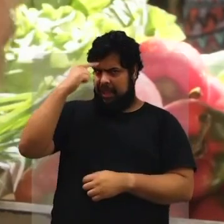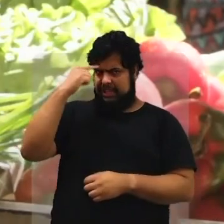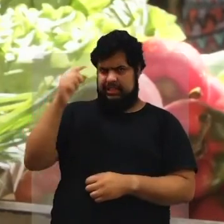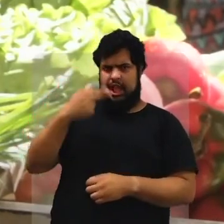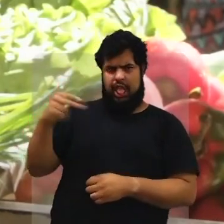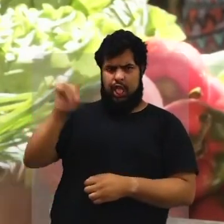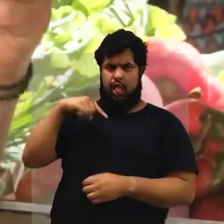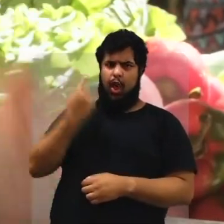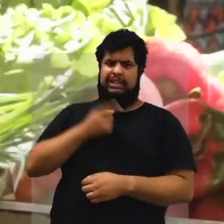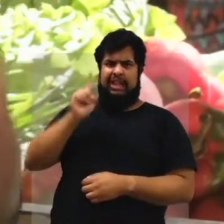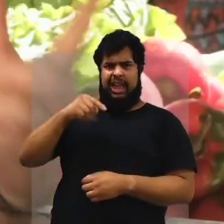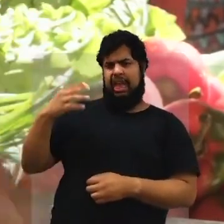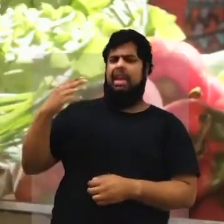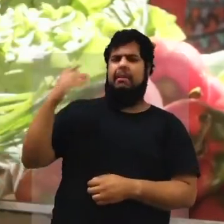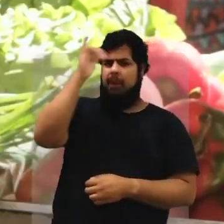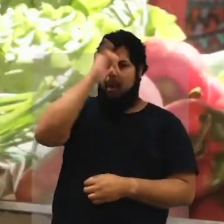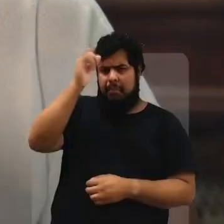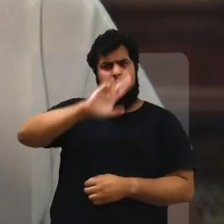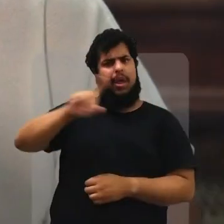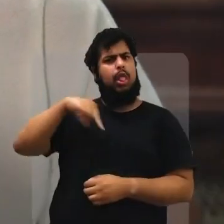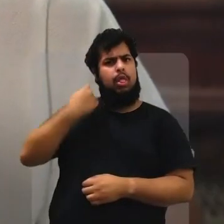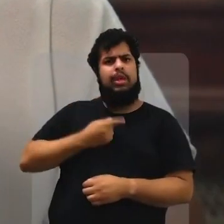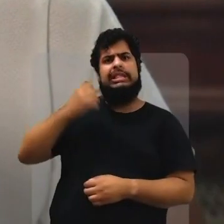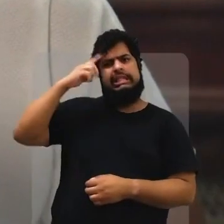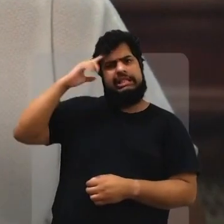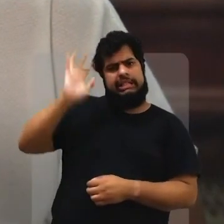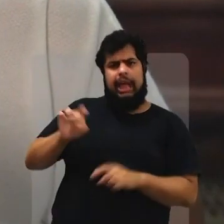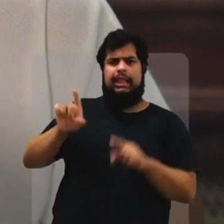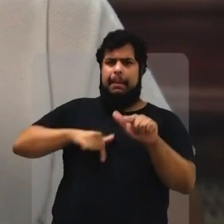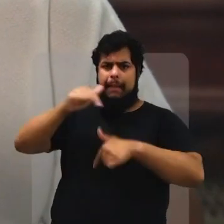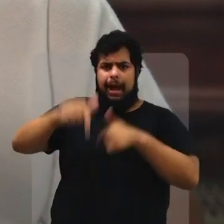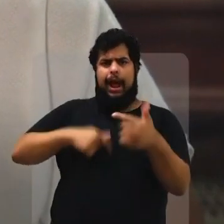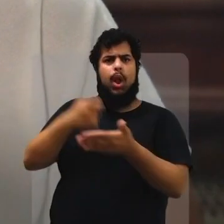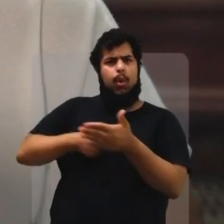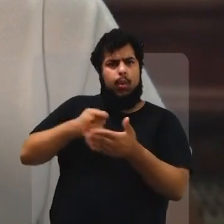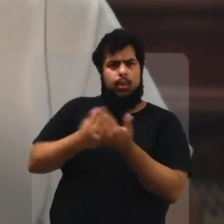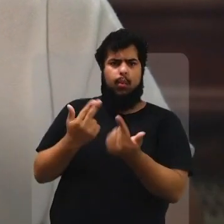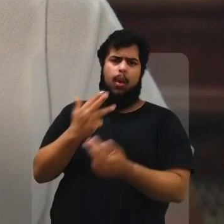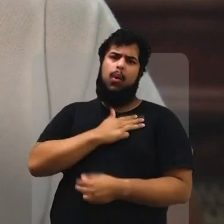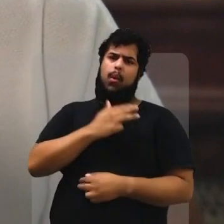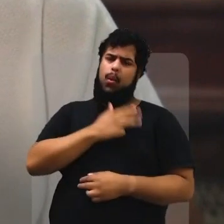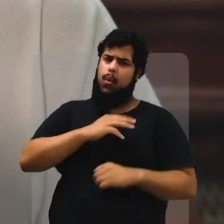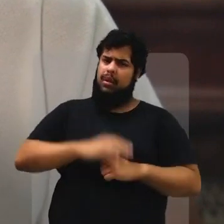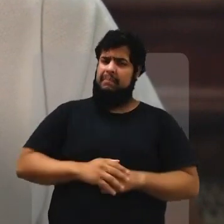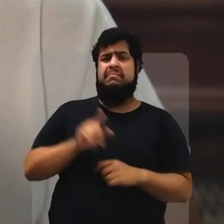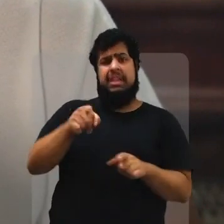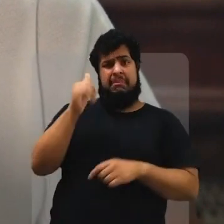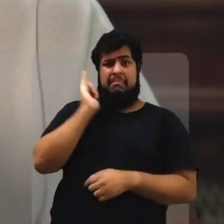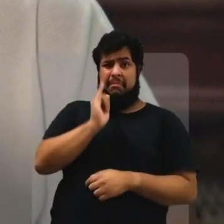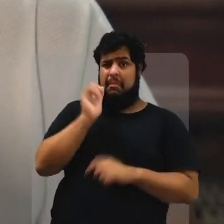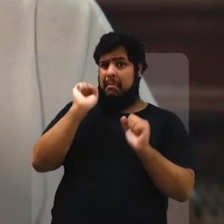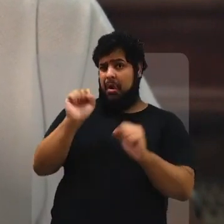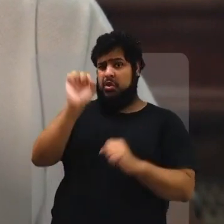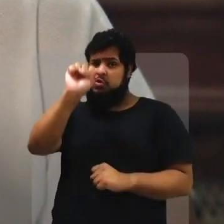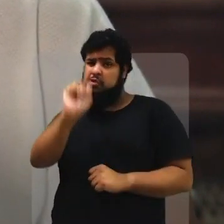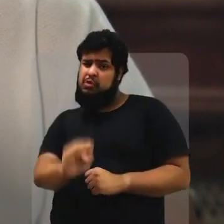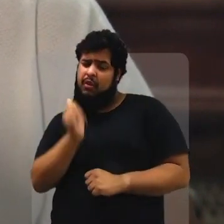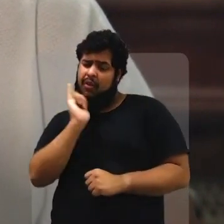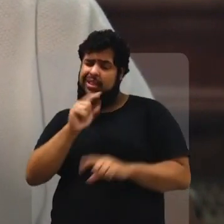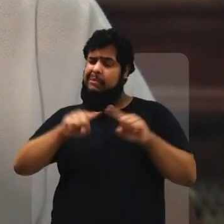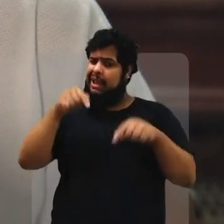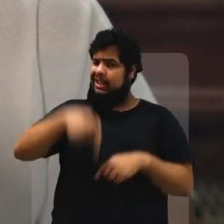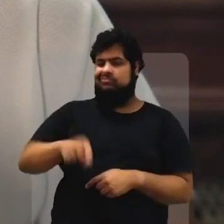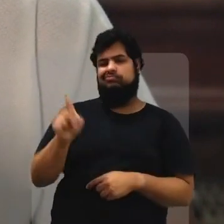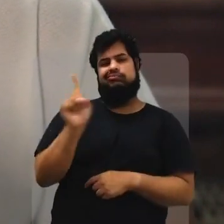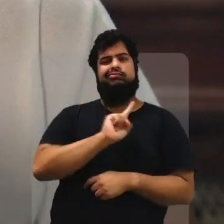Nordeste é sabido, trabalhador e guerreiro igual a Lula. Essa história pode ser contada no sul do país e em outro local, né? Na minha terra, não.